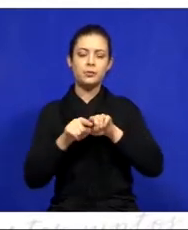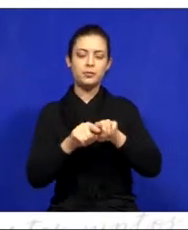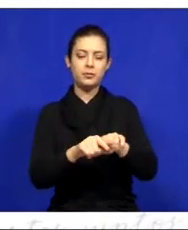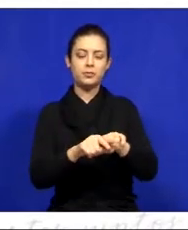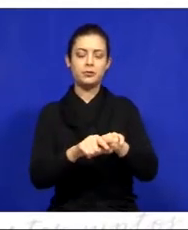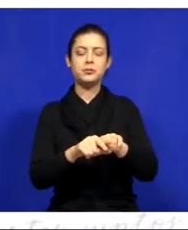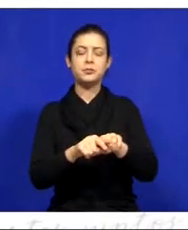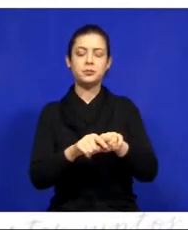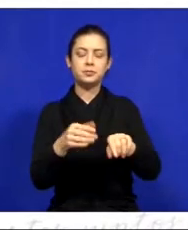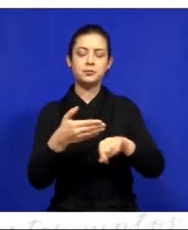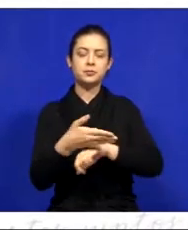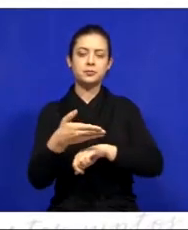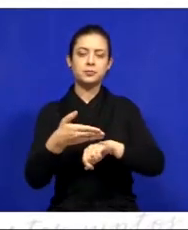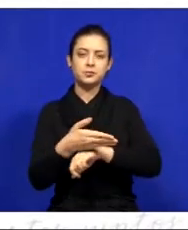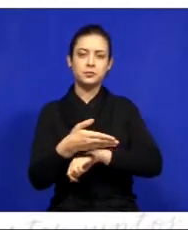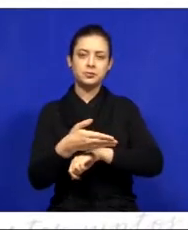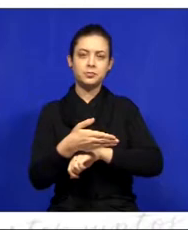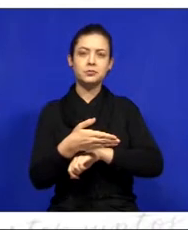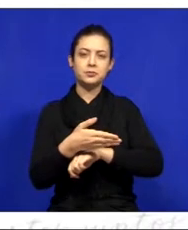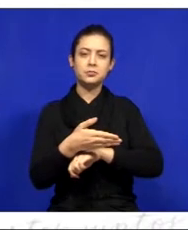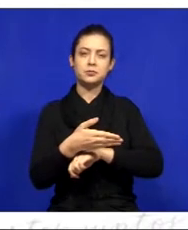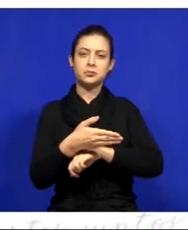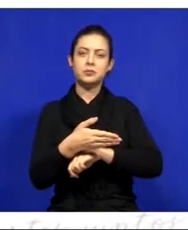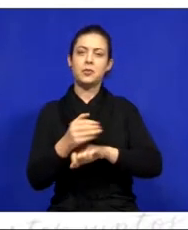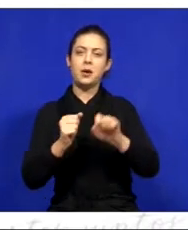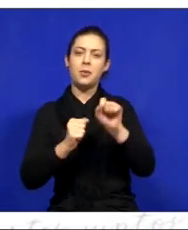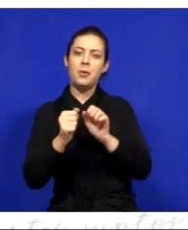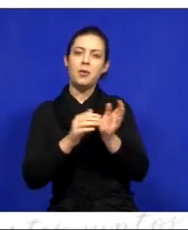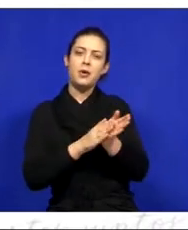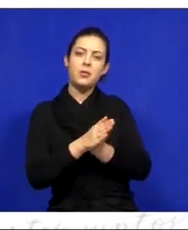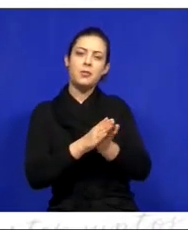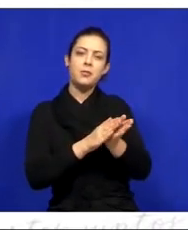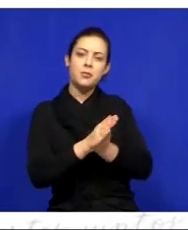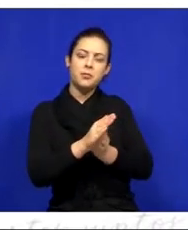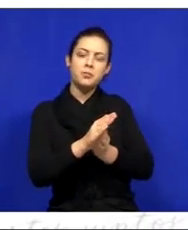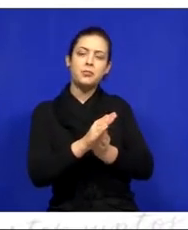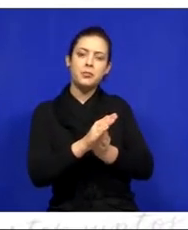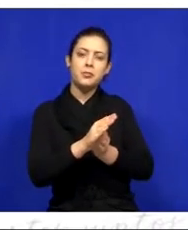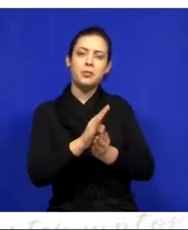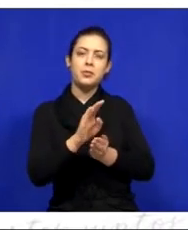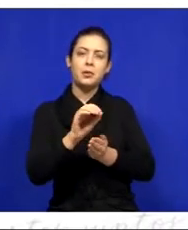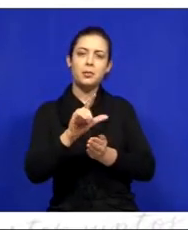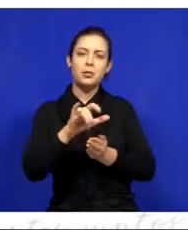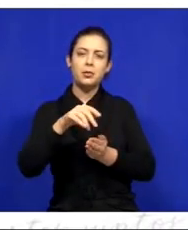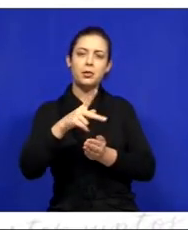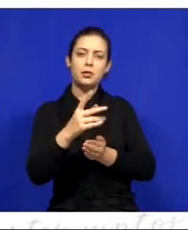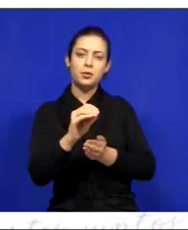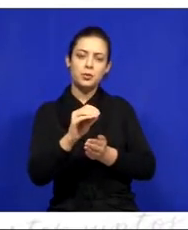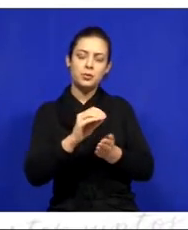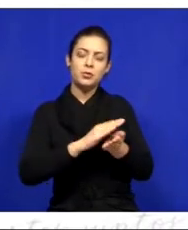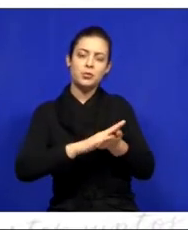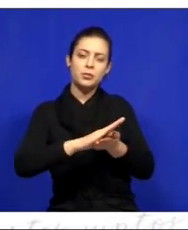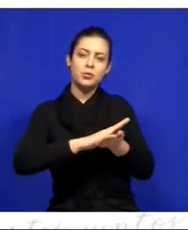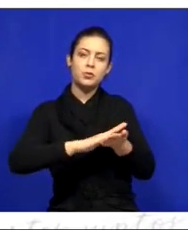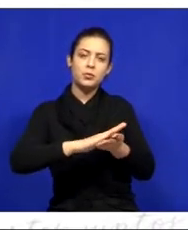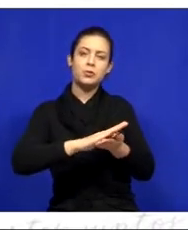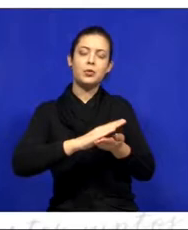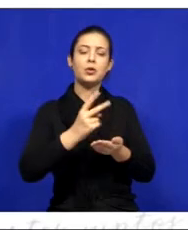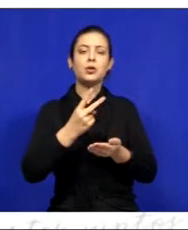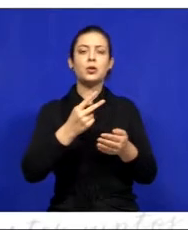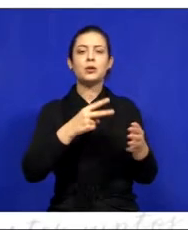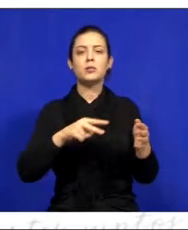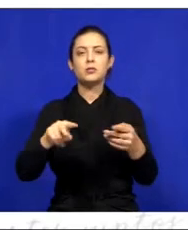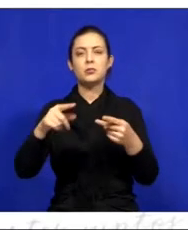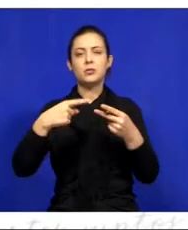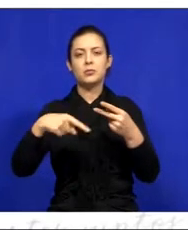estiveram presentes na fabricação do bolinho caipira, nos dois finais de semana foram